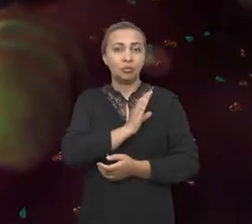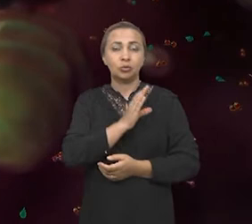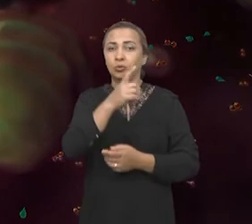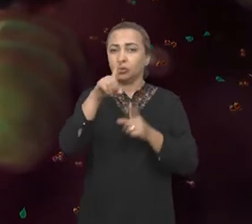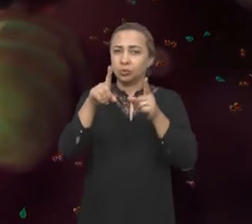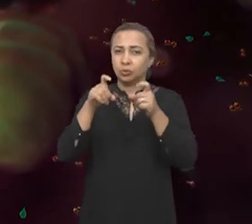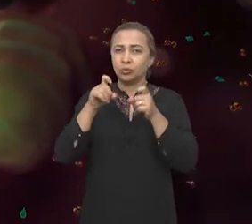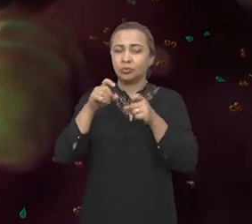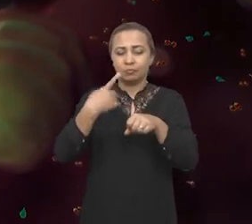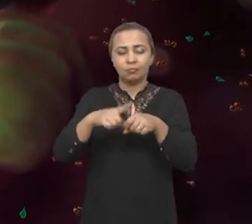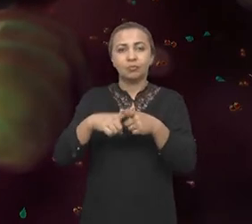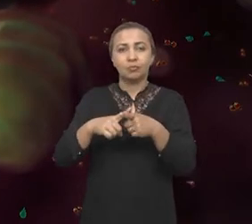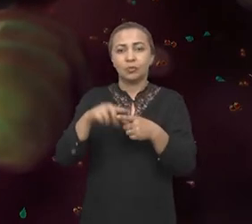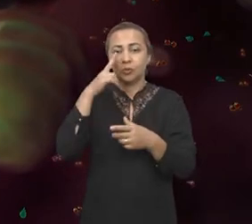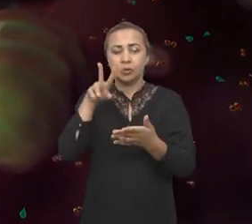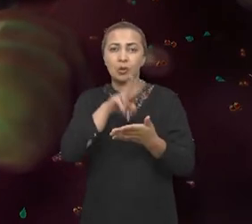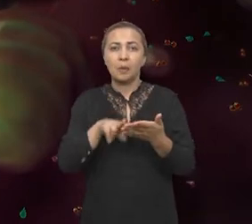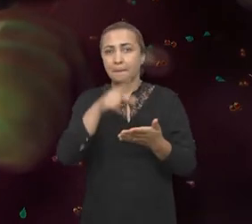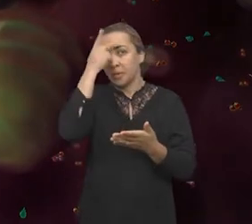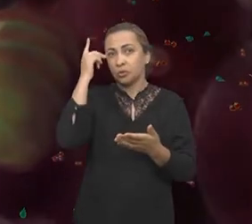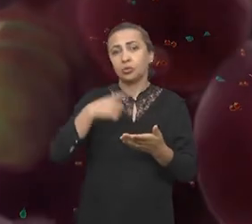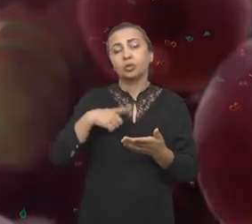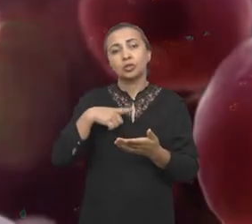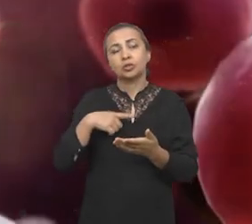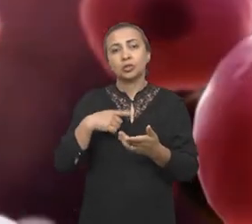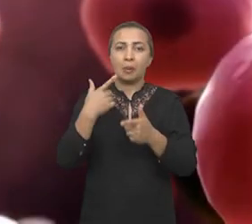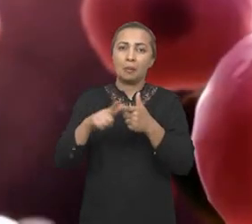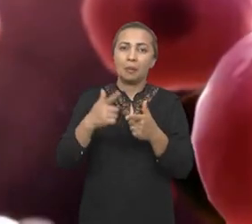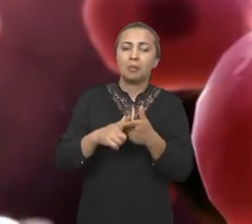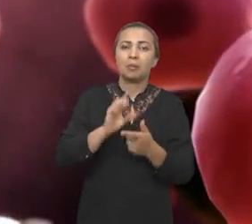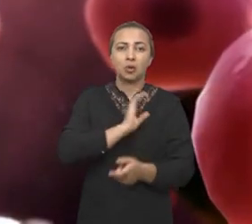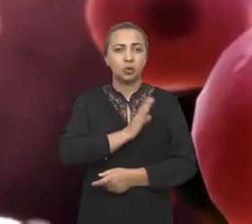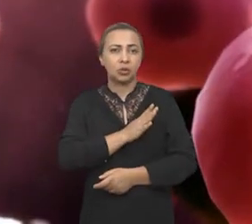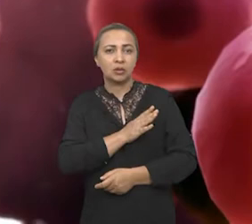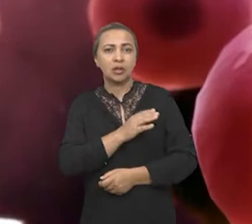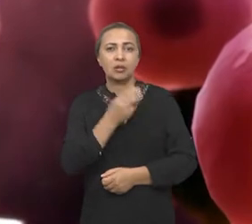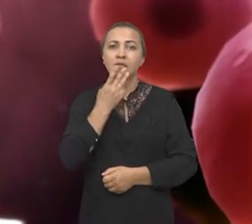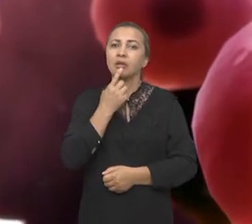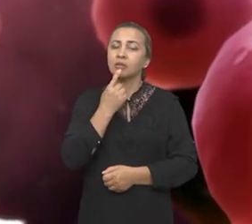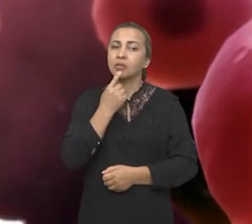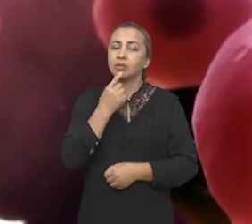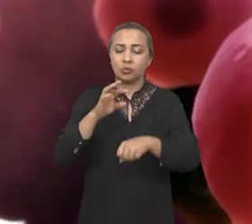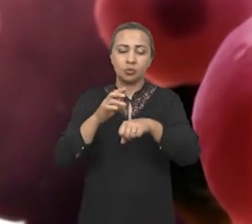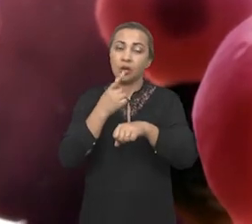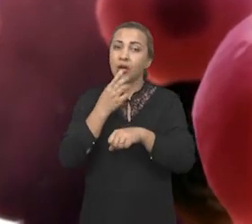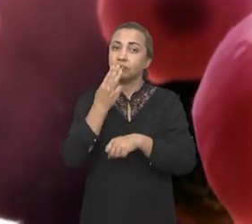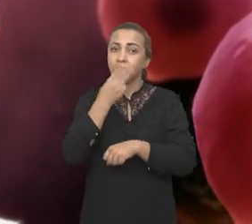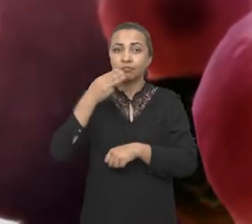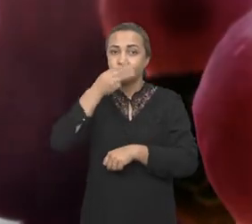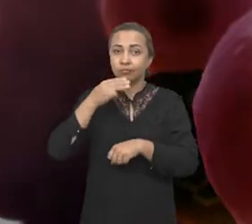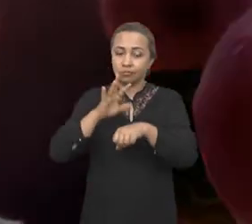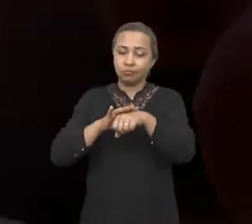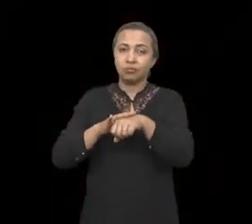nós conseguimos visualizar que os pacientes que tinham doenças coronarianas, diabetes, doenças cardiocirculatórias, que o